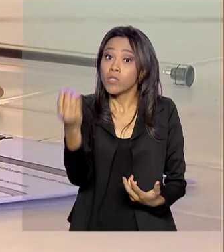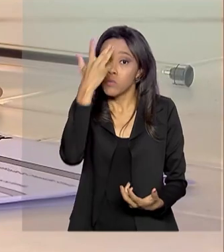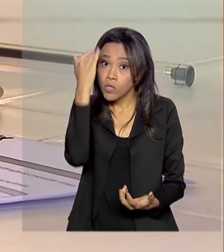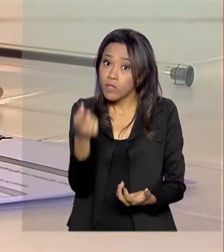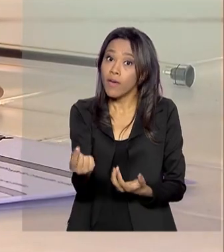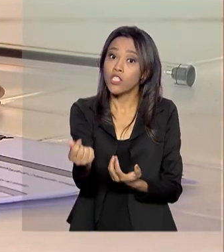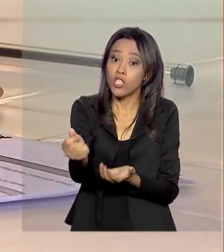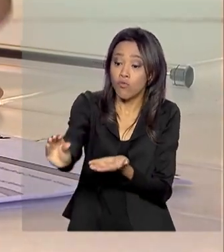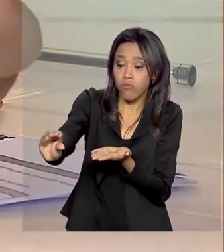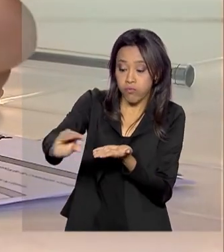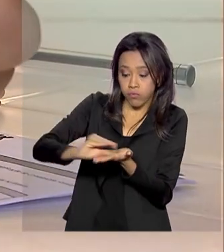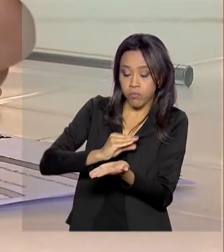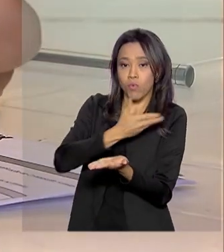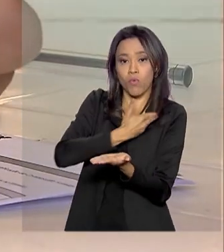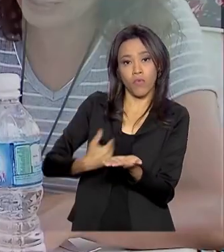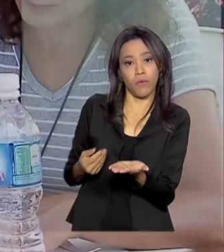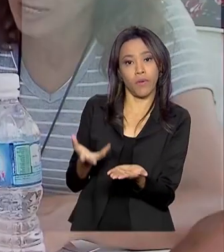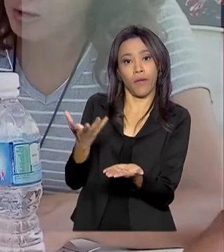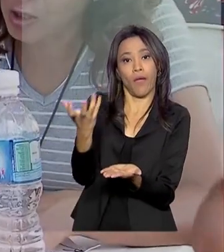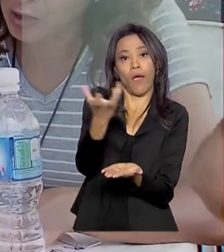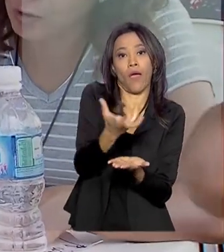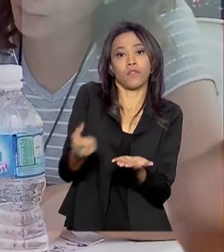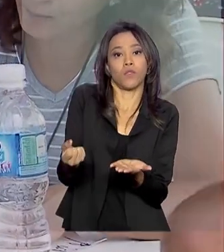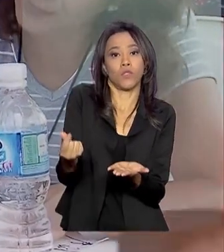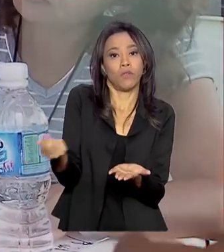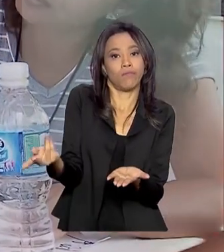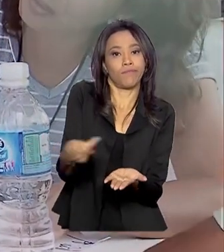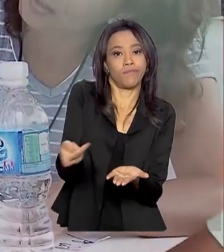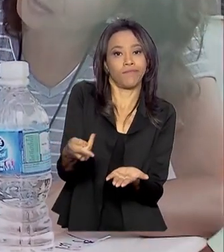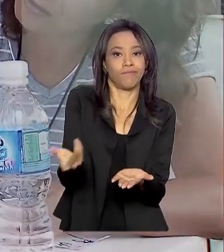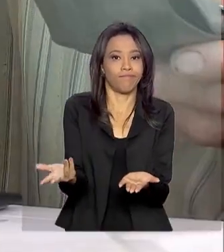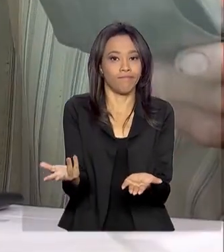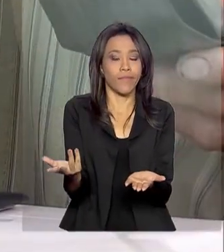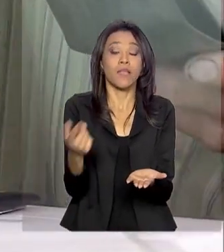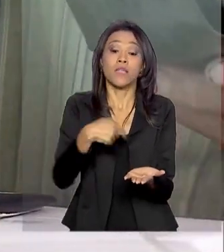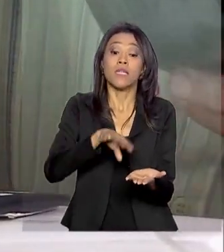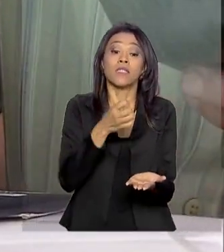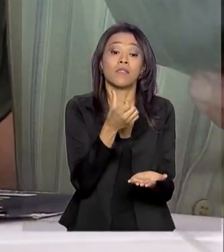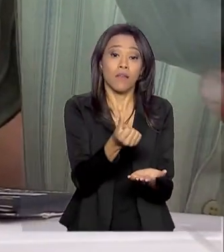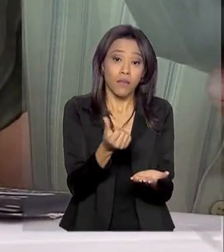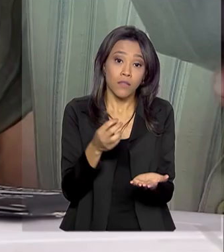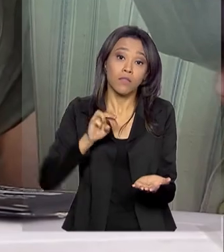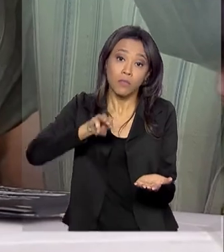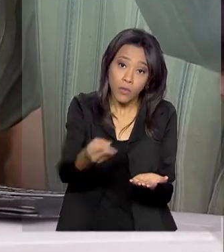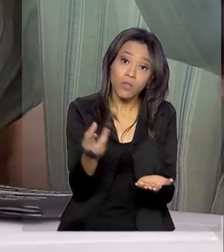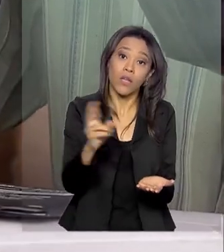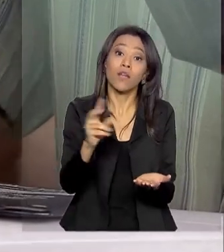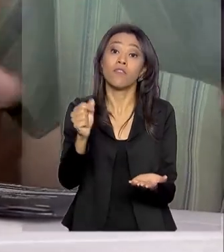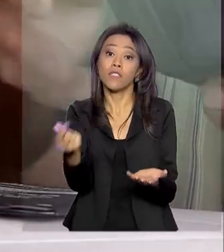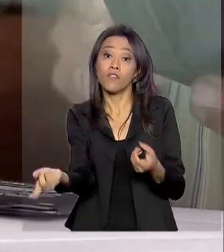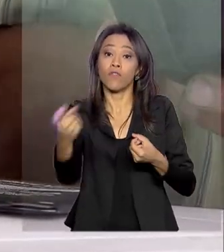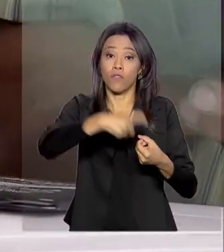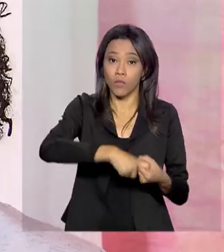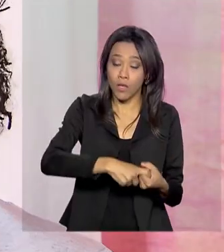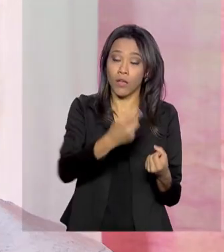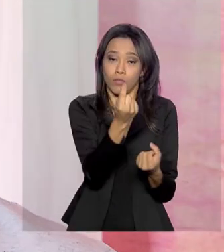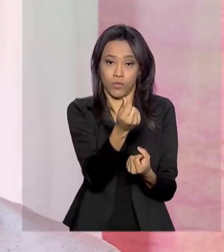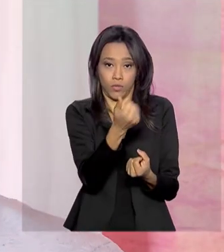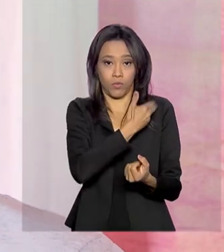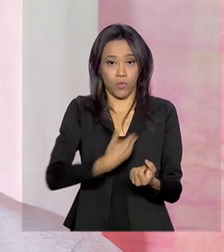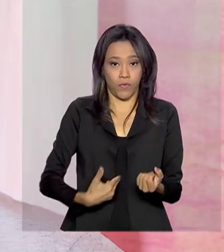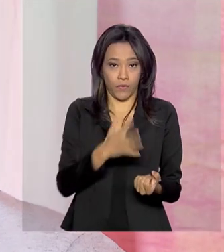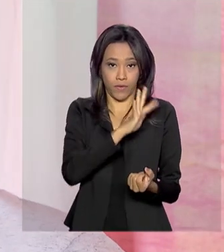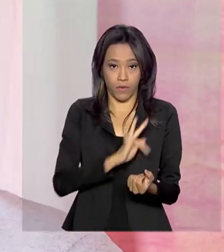recebidos indevidamente. Cerca de 6 milhões de reais vão ser reembolsados aos cofres públicos. A